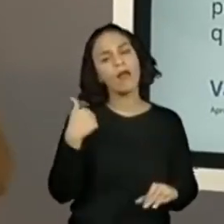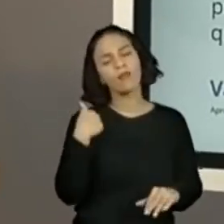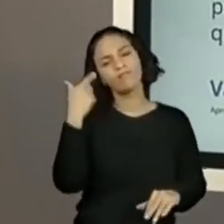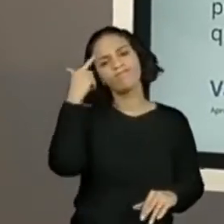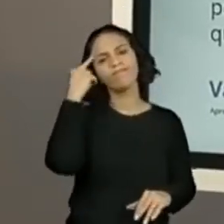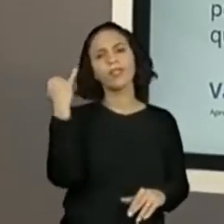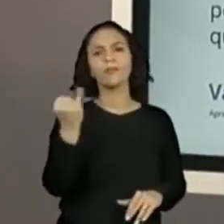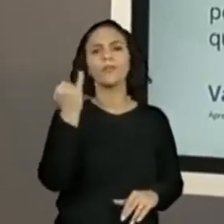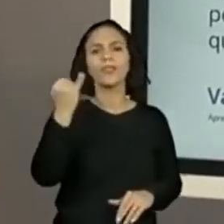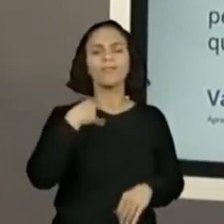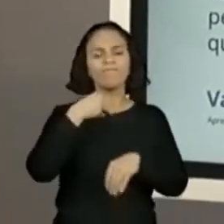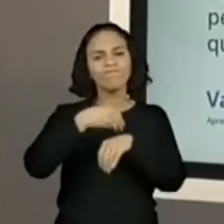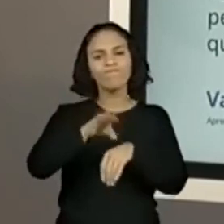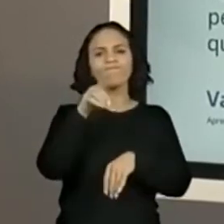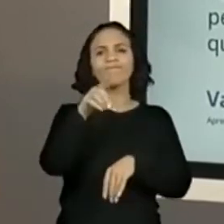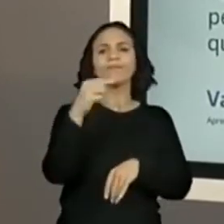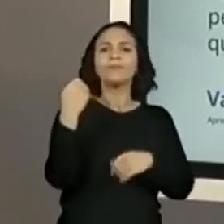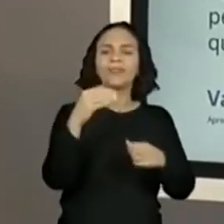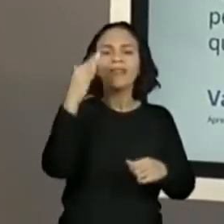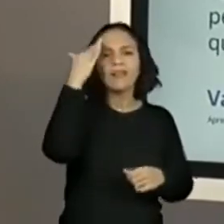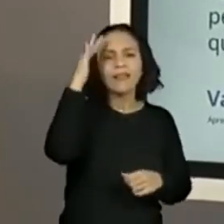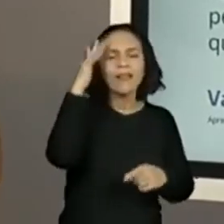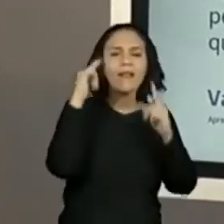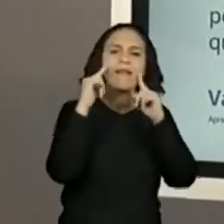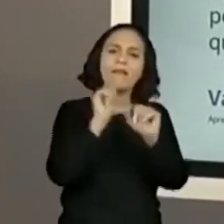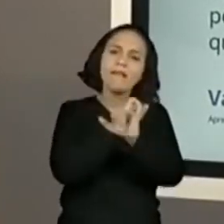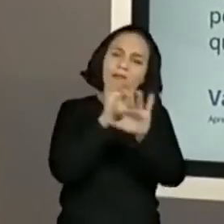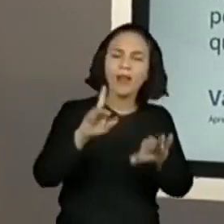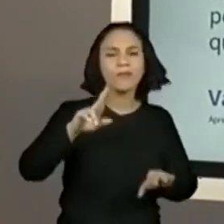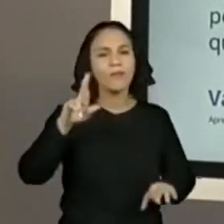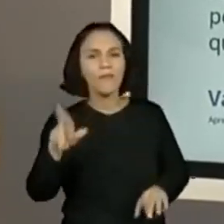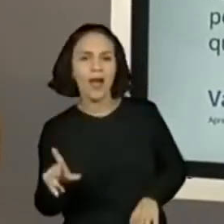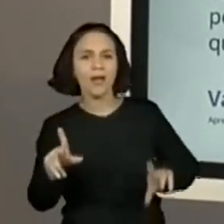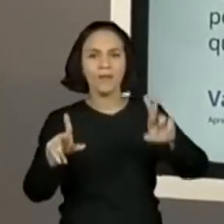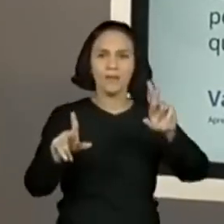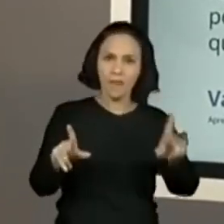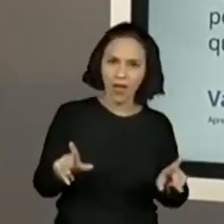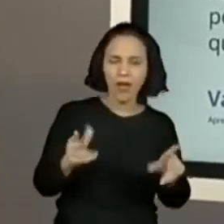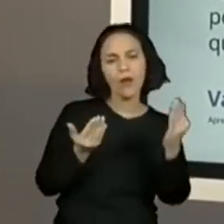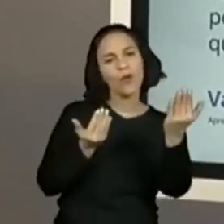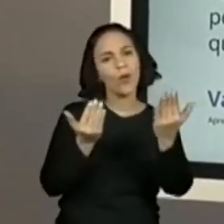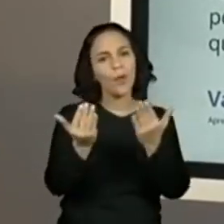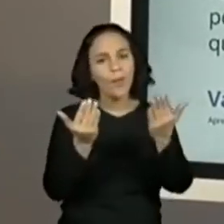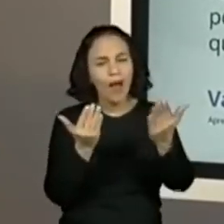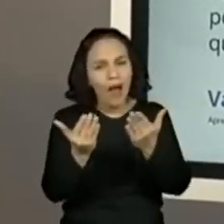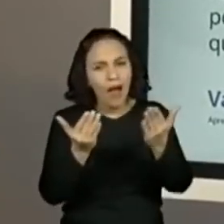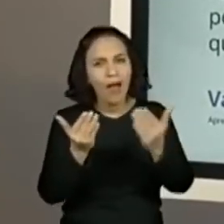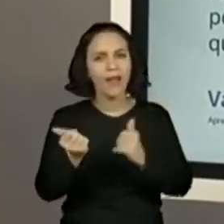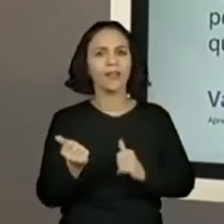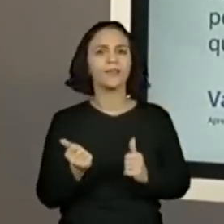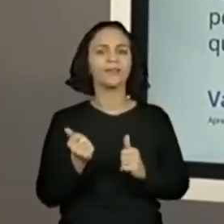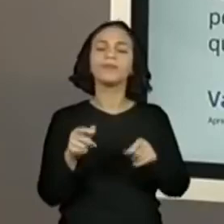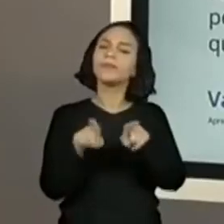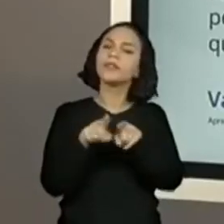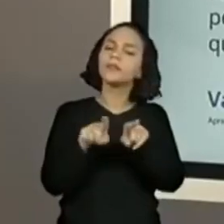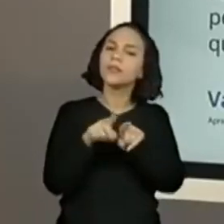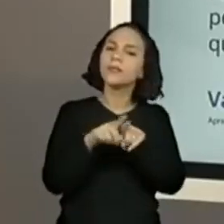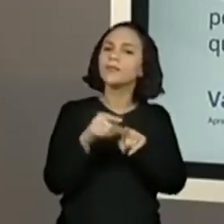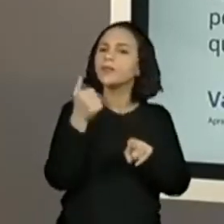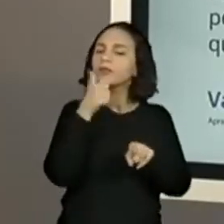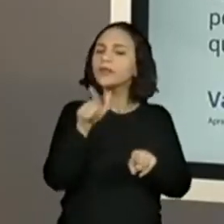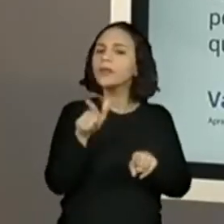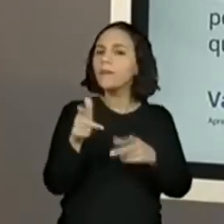extremamente necessário trazer essa diferença para que vocês comparem e vejam a